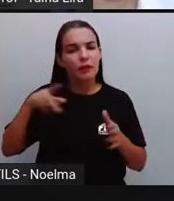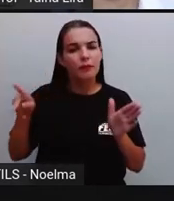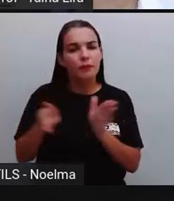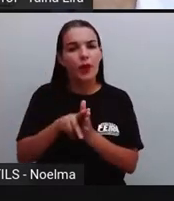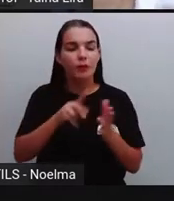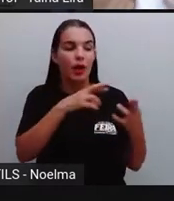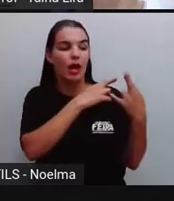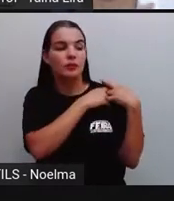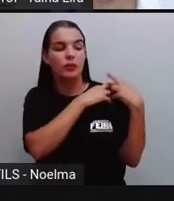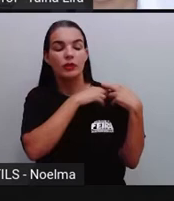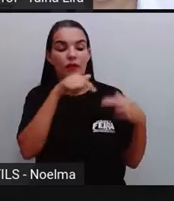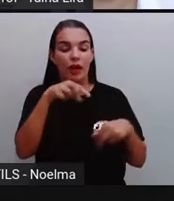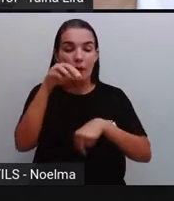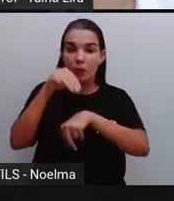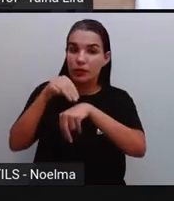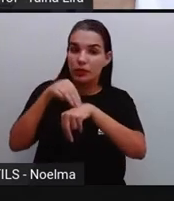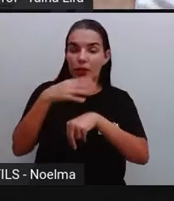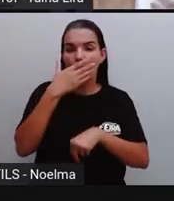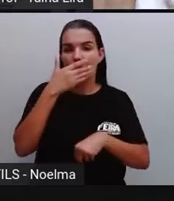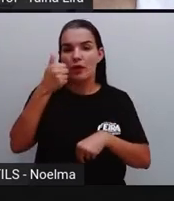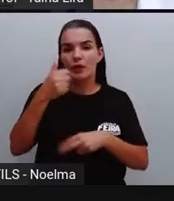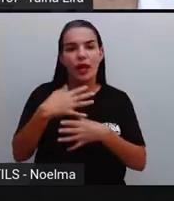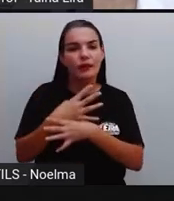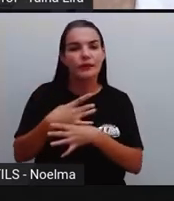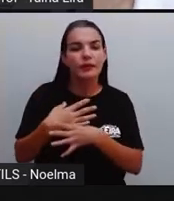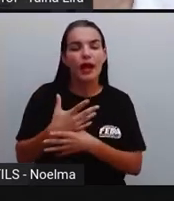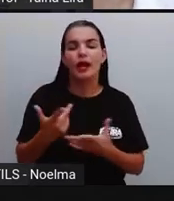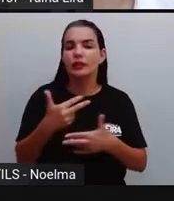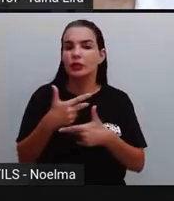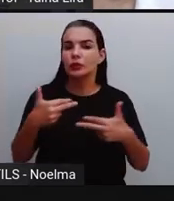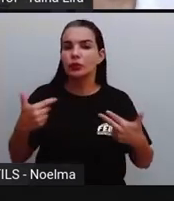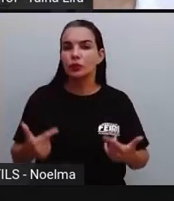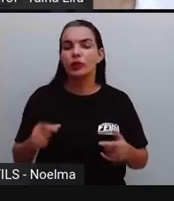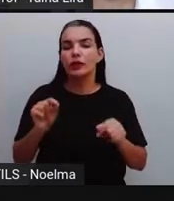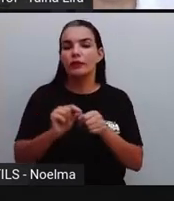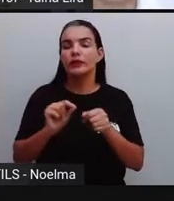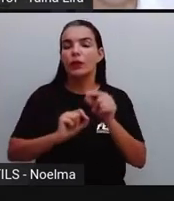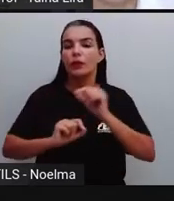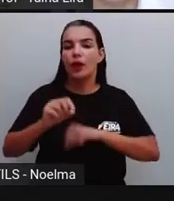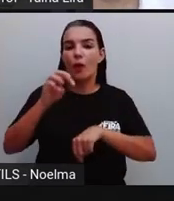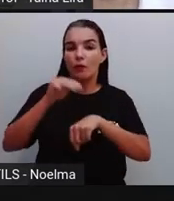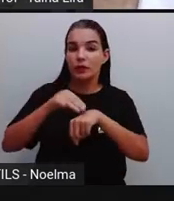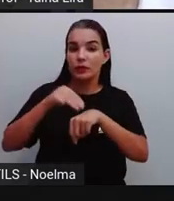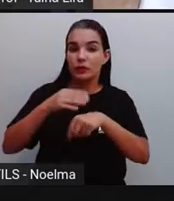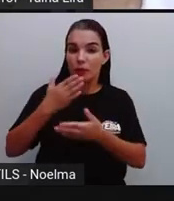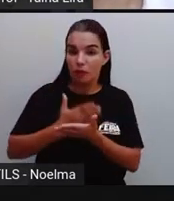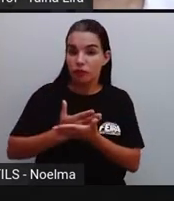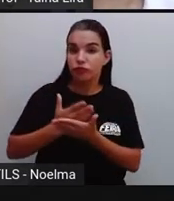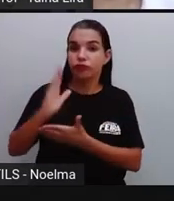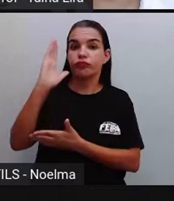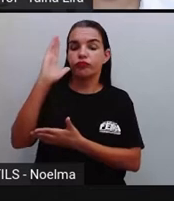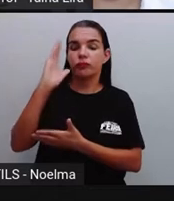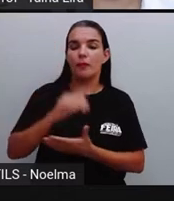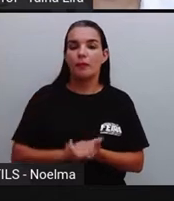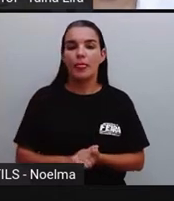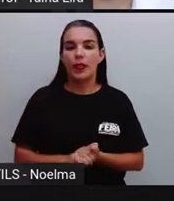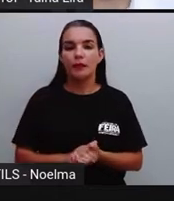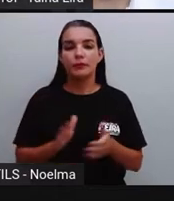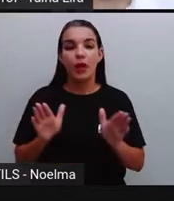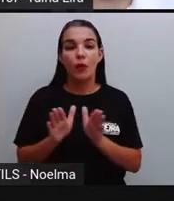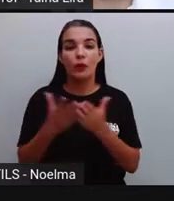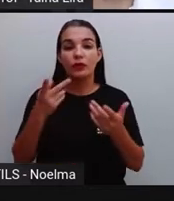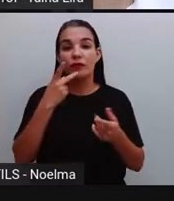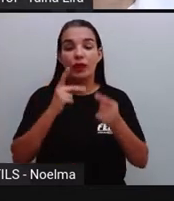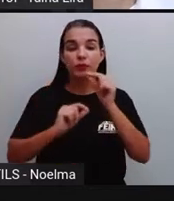pelo município, pelas melhorias, por fazer aí o município funcionar. Quando nós falamos aí da